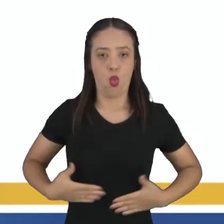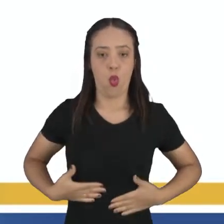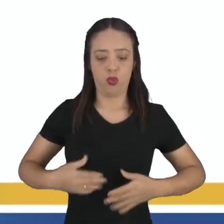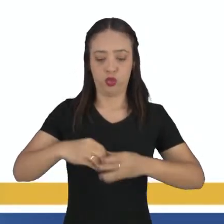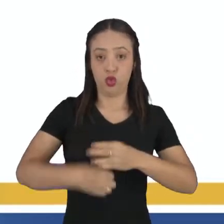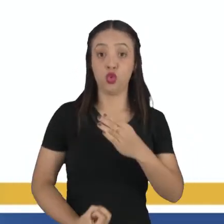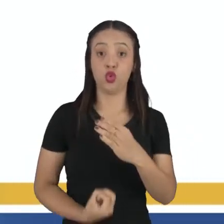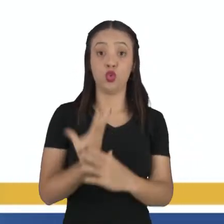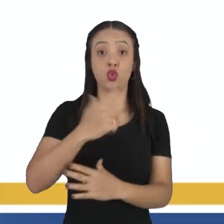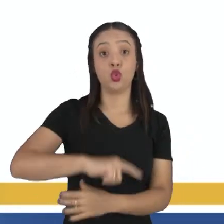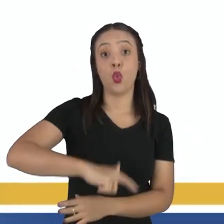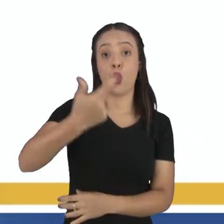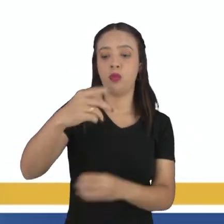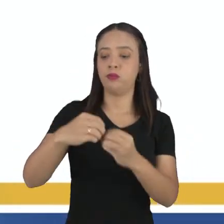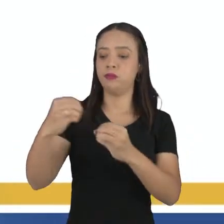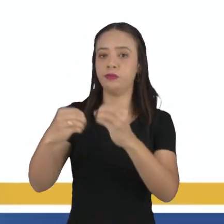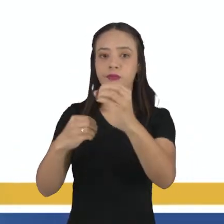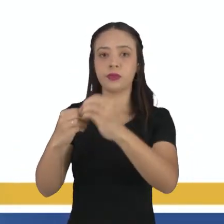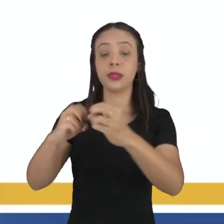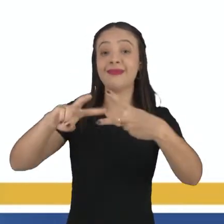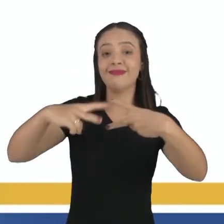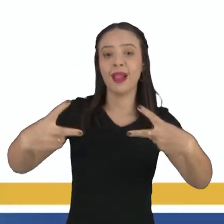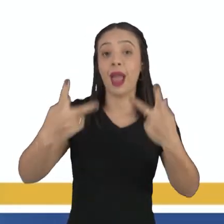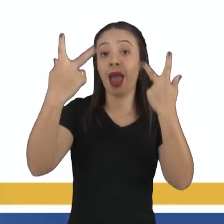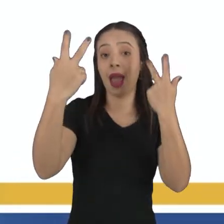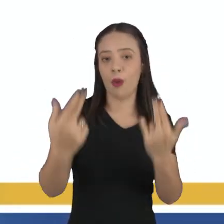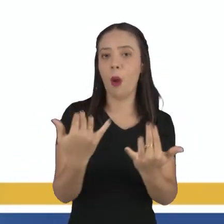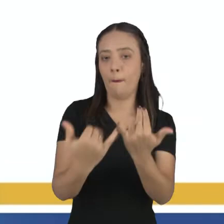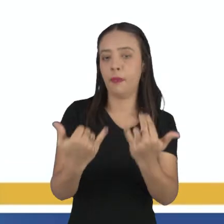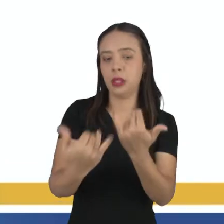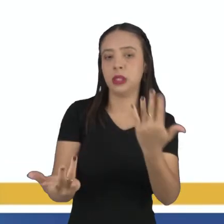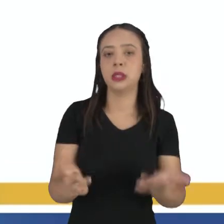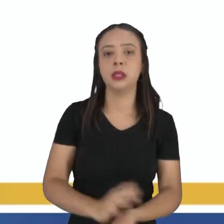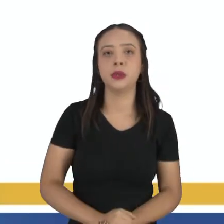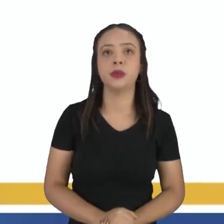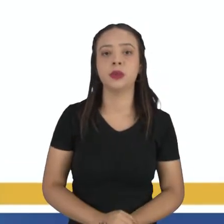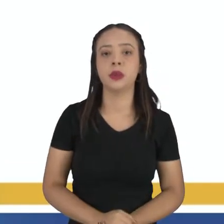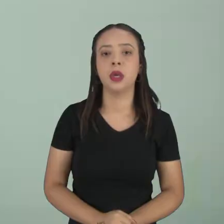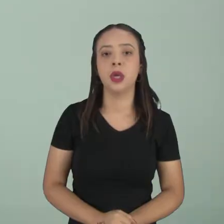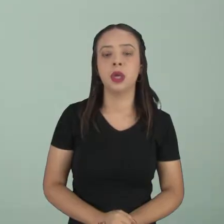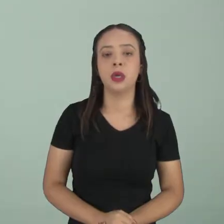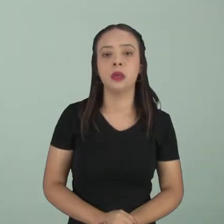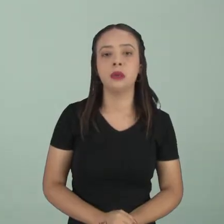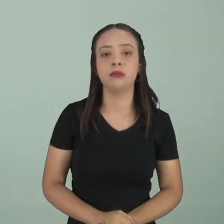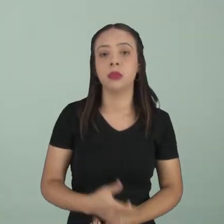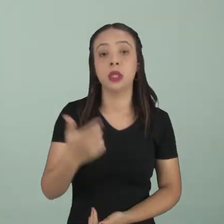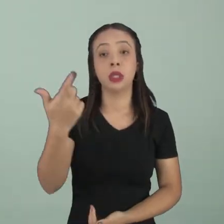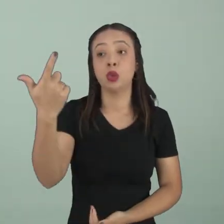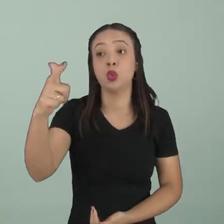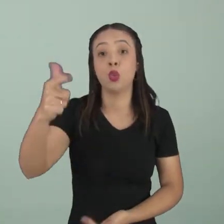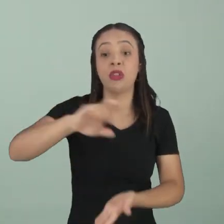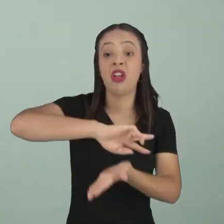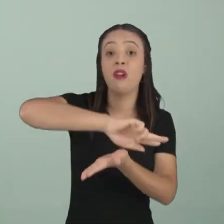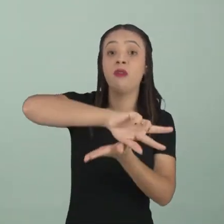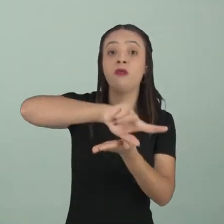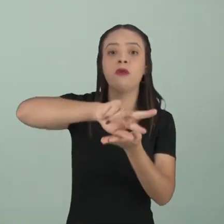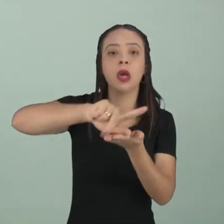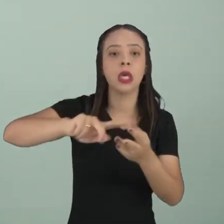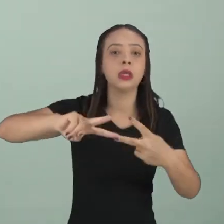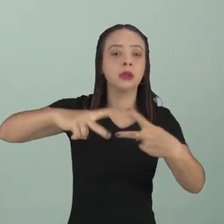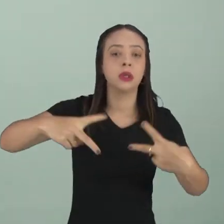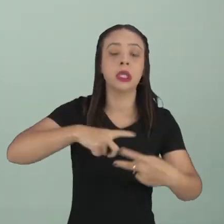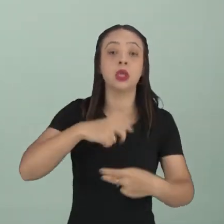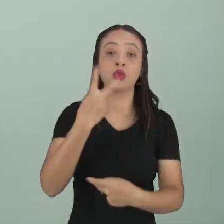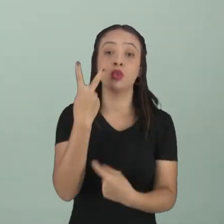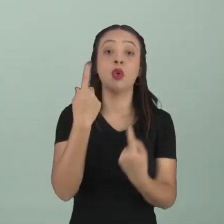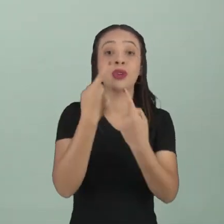desse broto, ele forma um indivíduo geneticamente igual ao seu parental. Então, não tem variabilidade genética. Você vai encontrar os dois tipos de reprodução